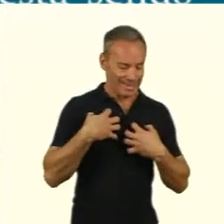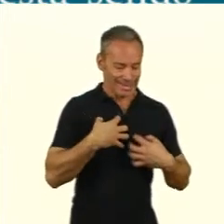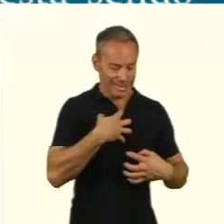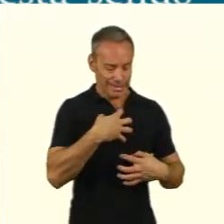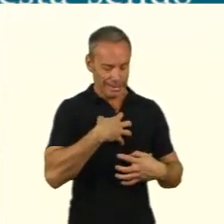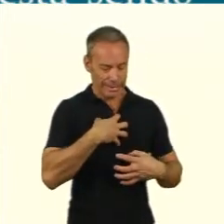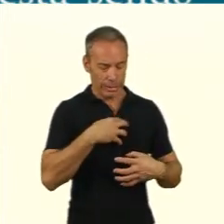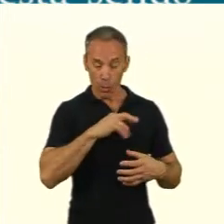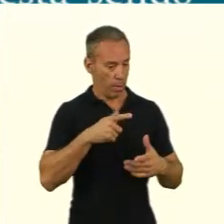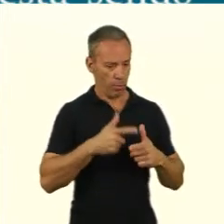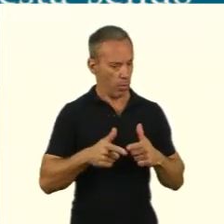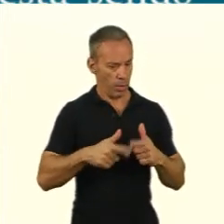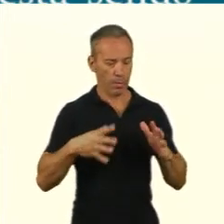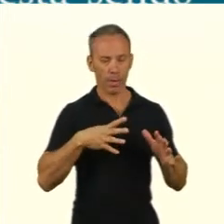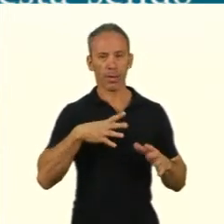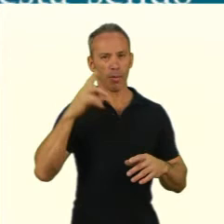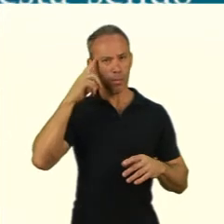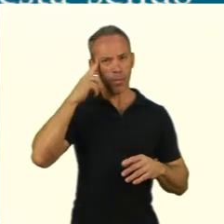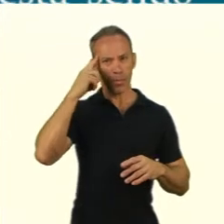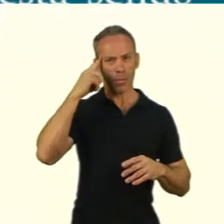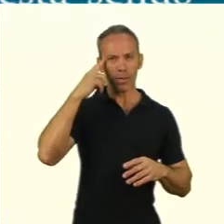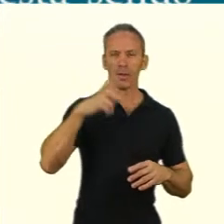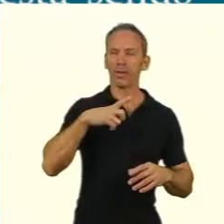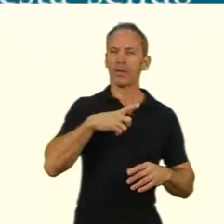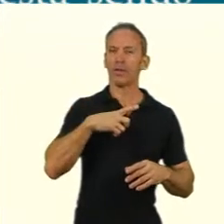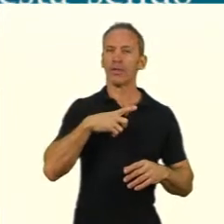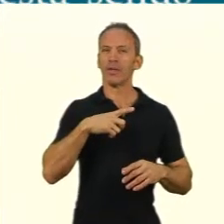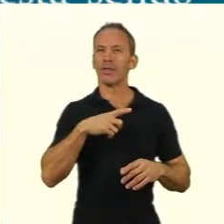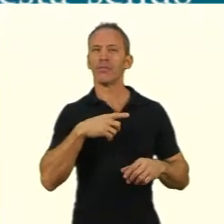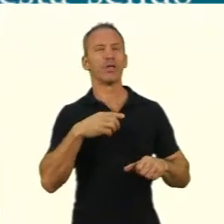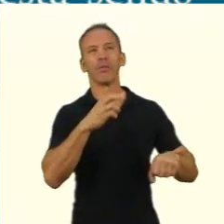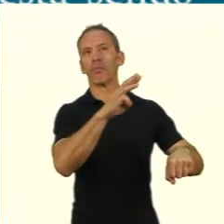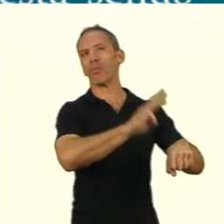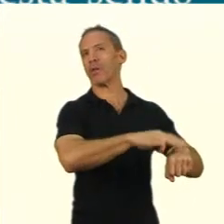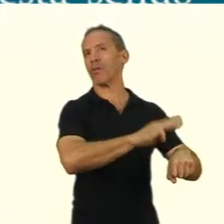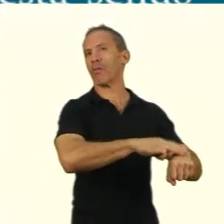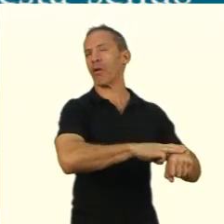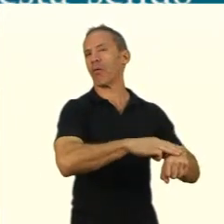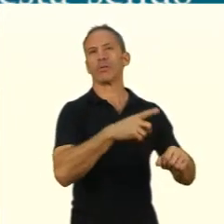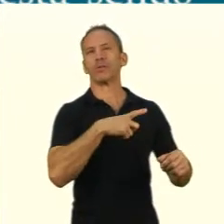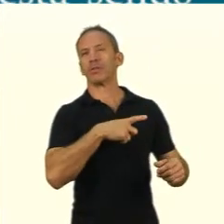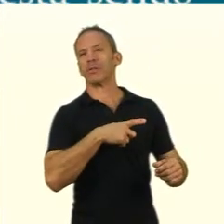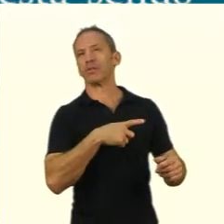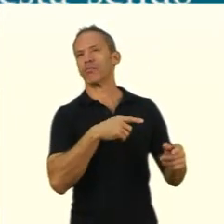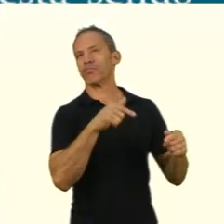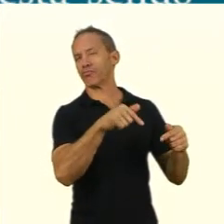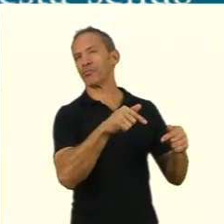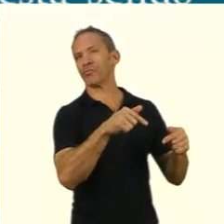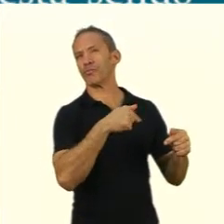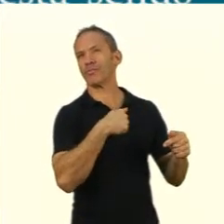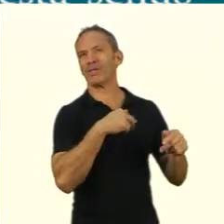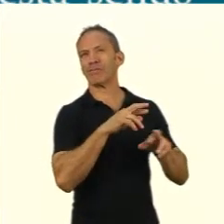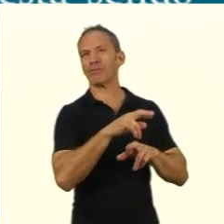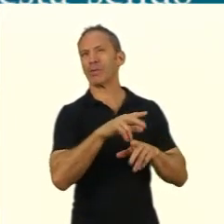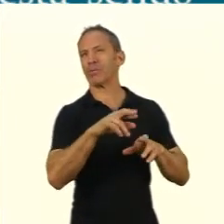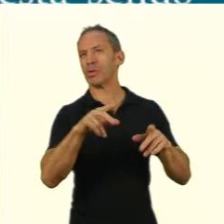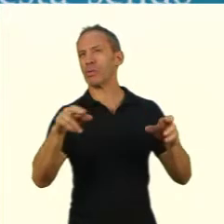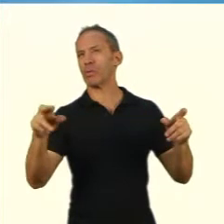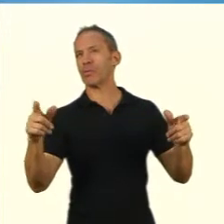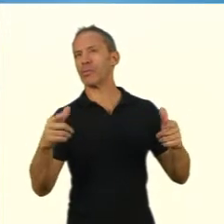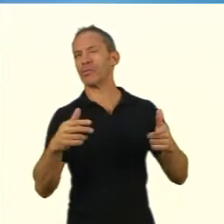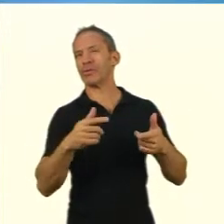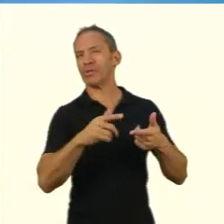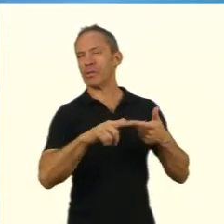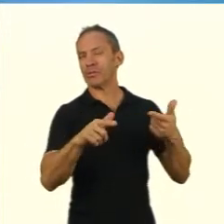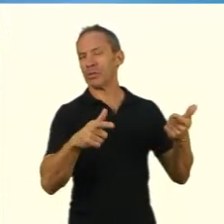pesquisa. Trata-se de delimitar, né, em termos conceituais, o objeto de pesquisa. Isso.